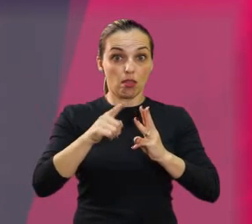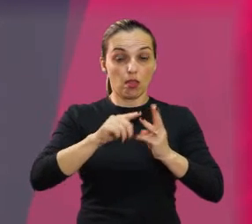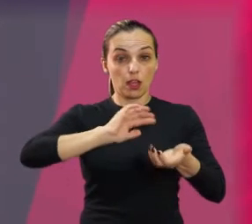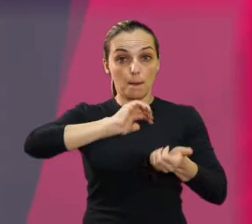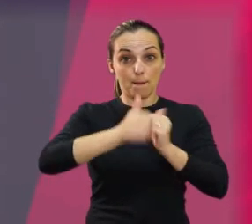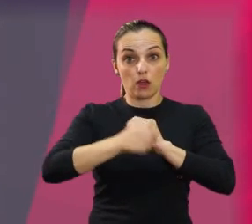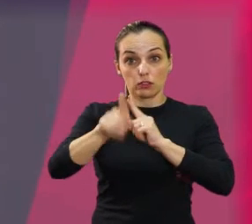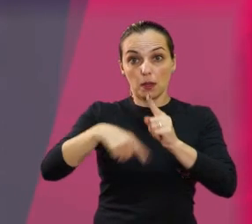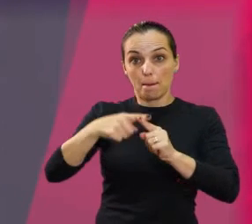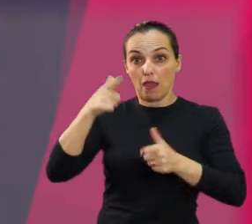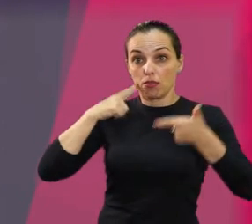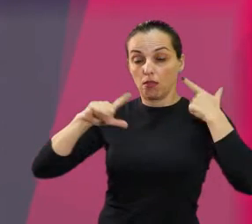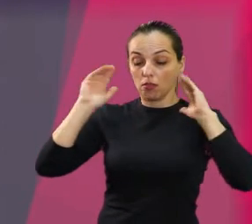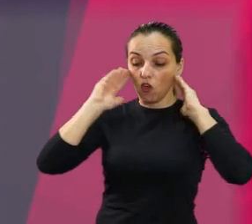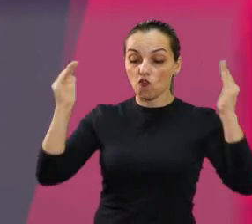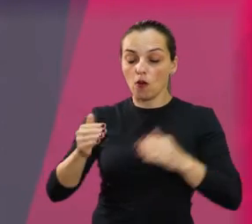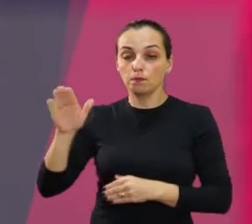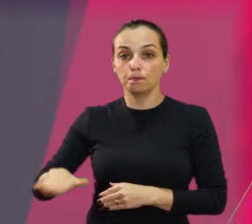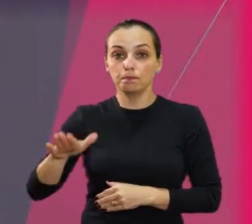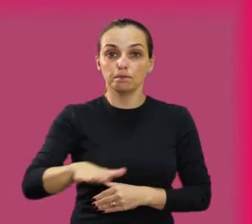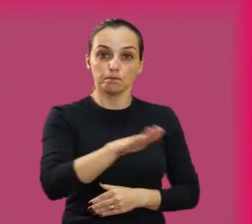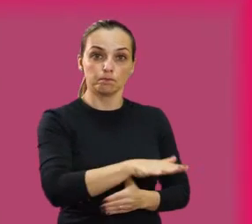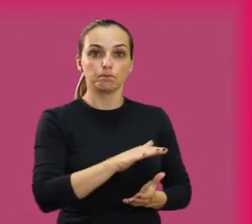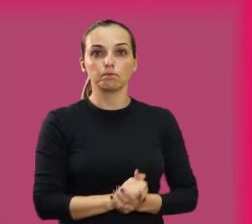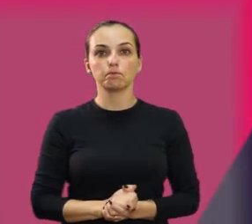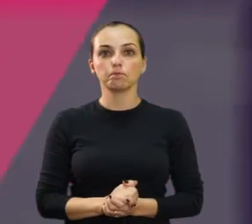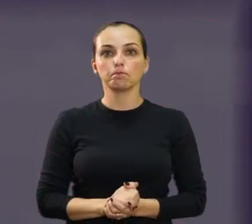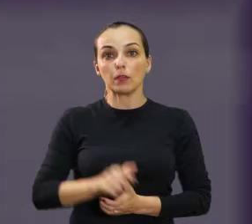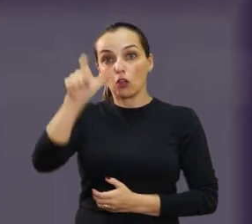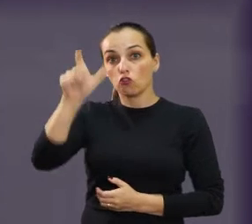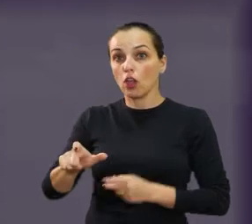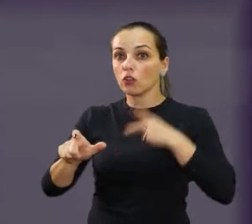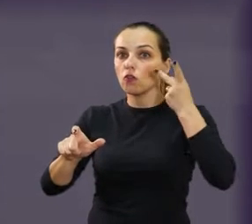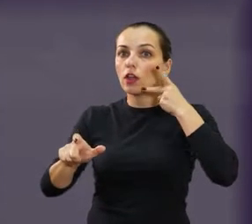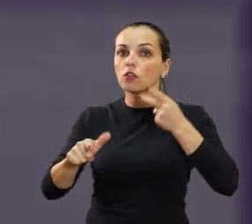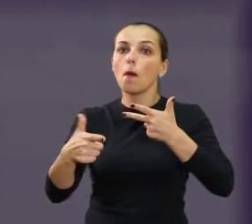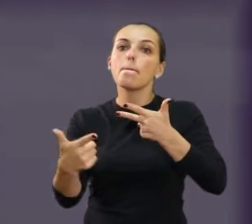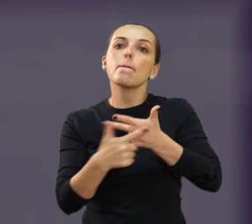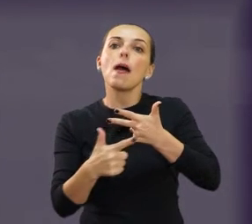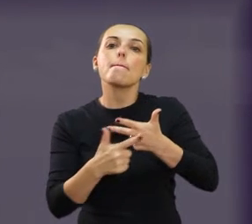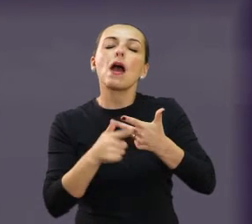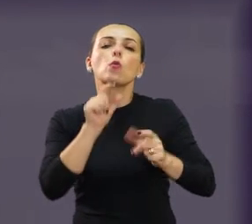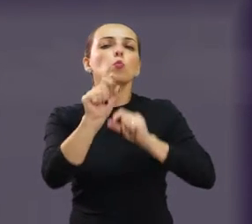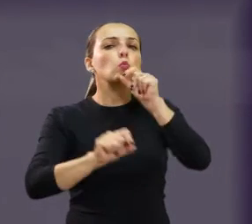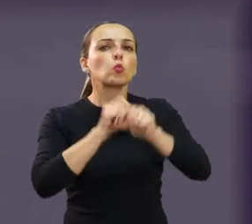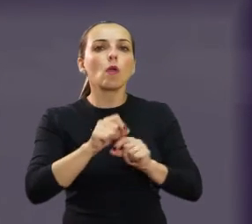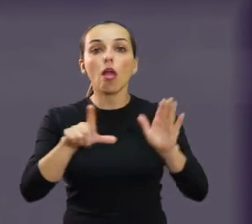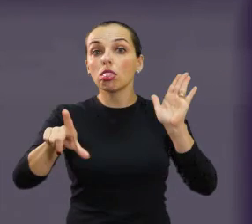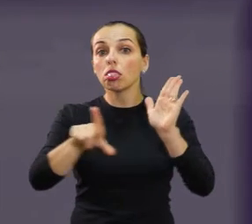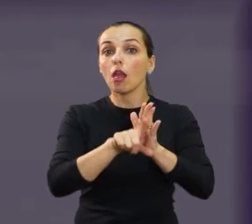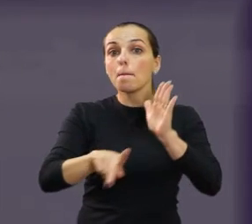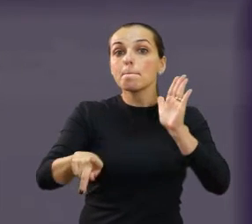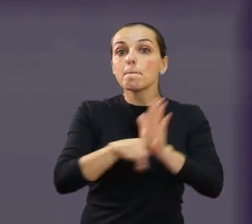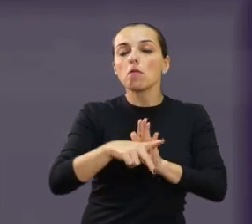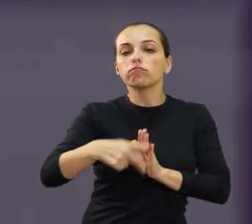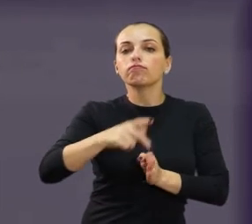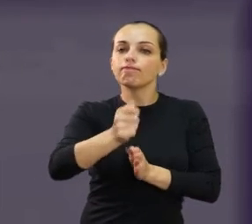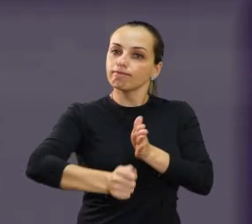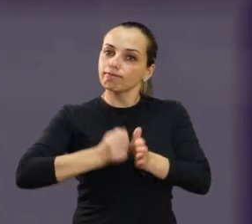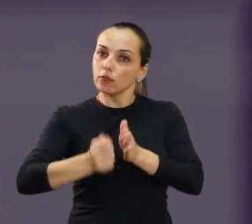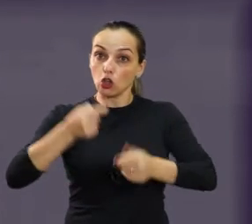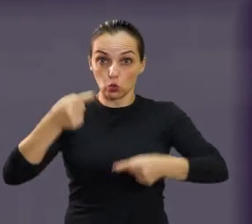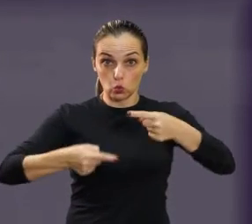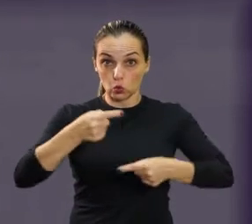esporte e lazer para crianças. Cabe aos vereadores discutir e aprovar as leis